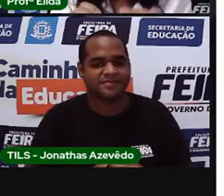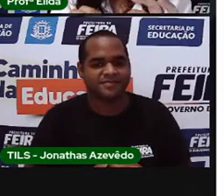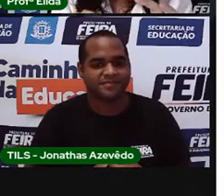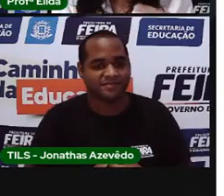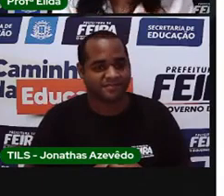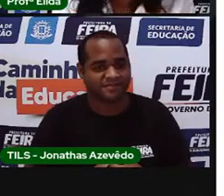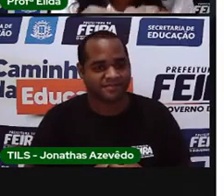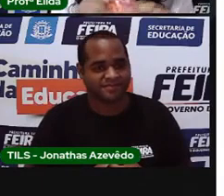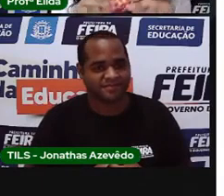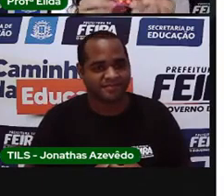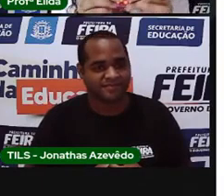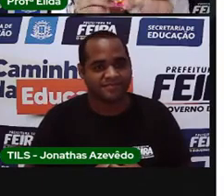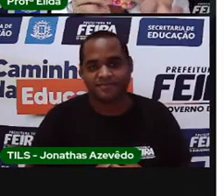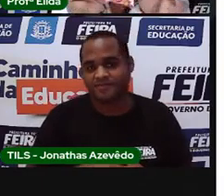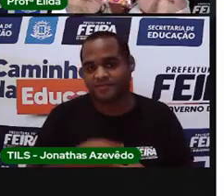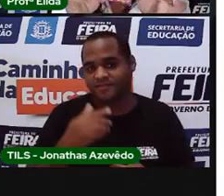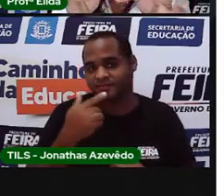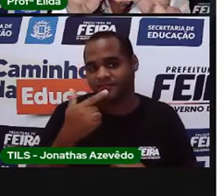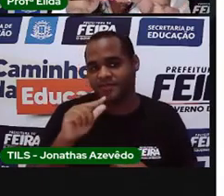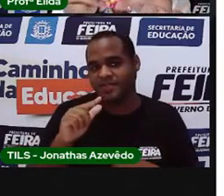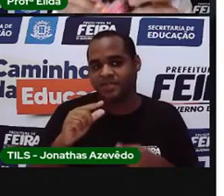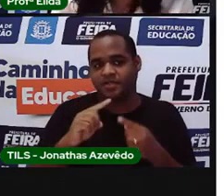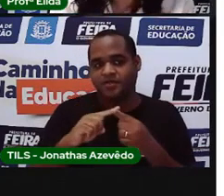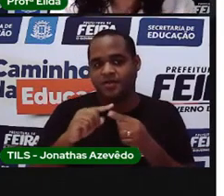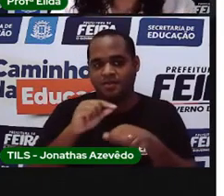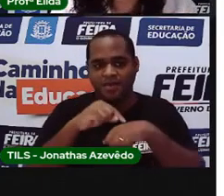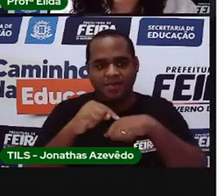A pró tem miçangas coloridas.